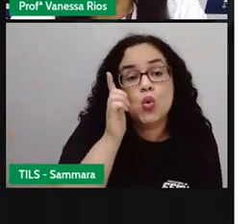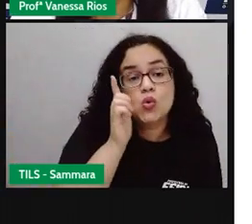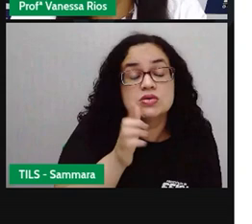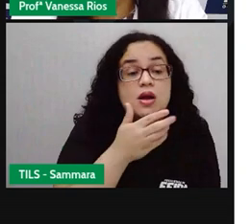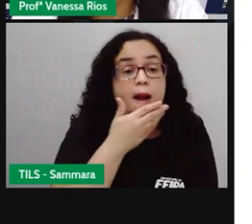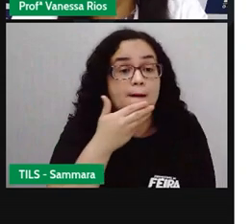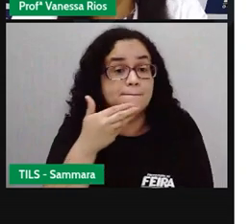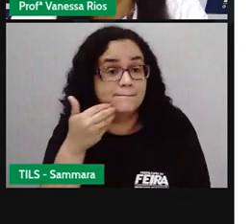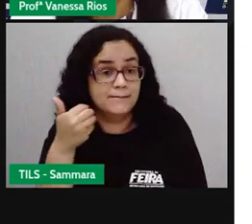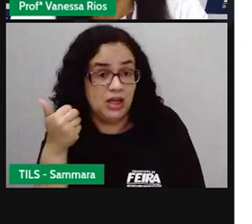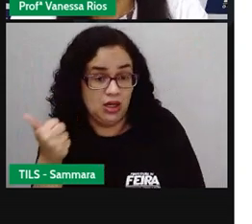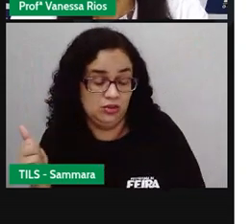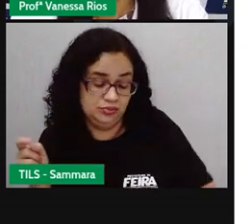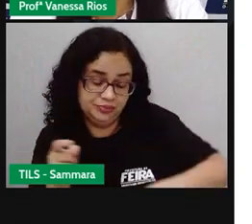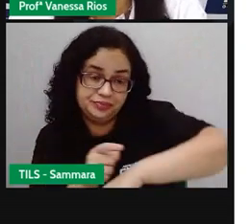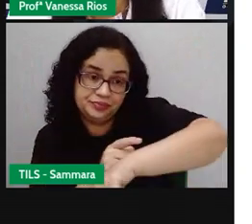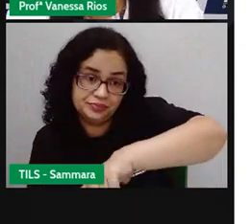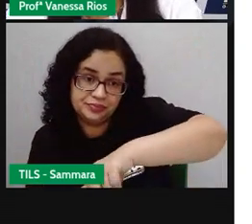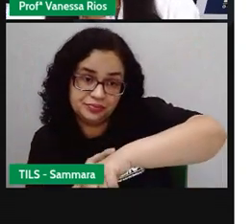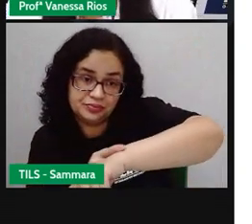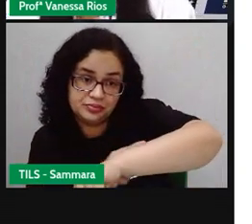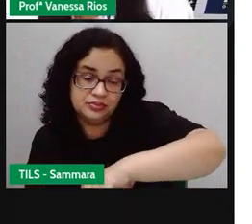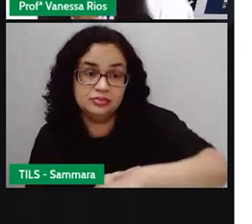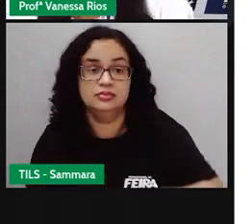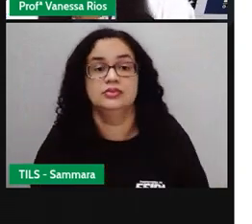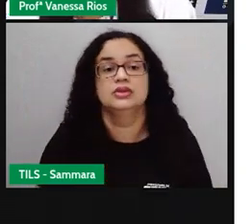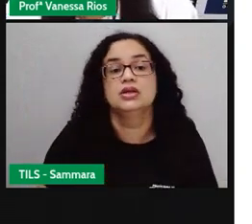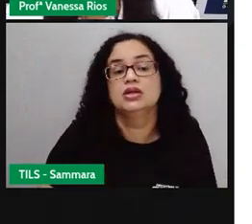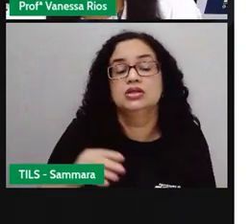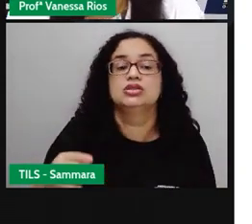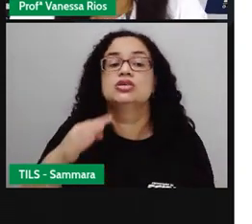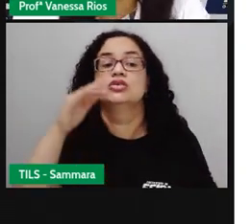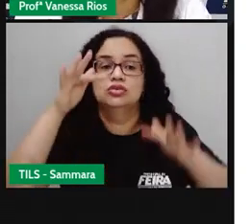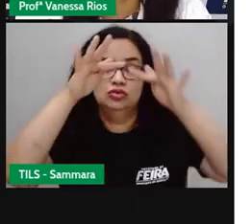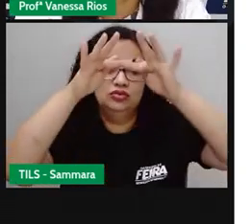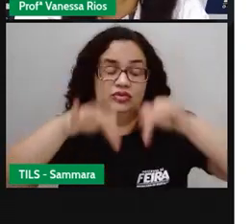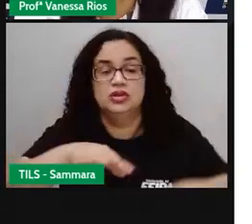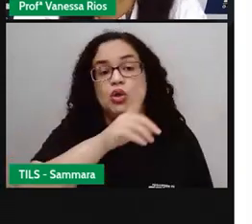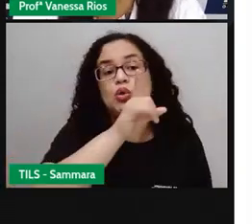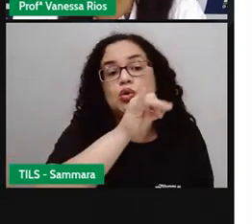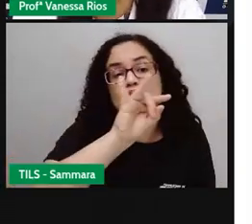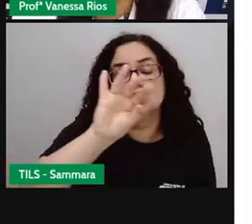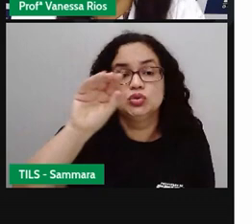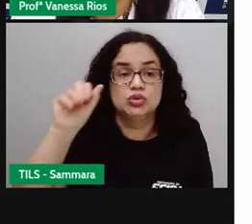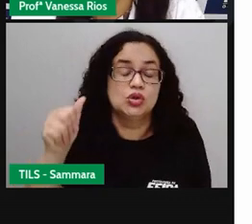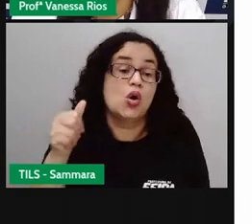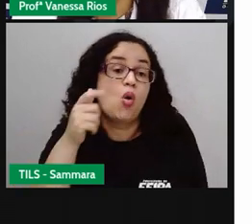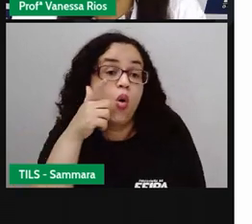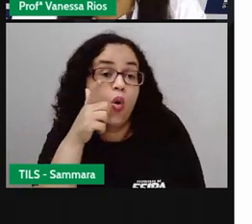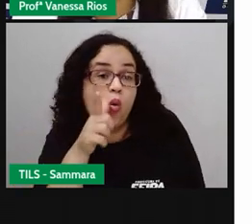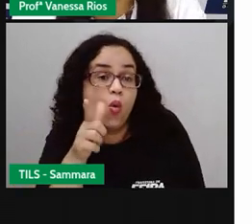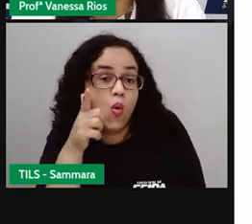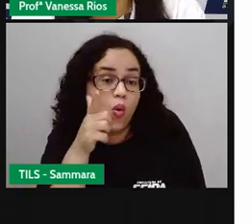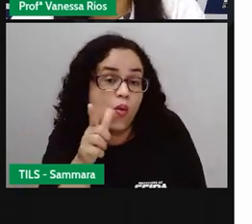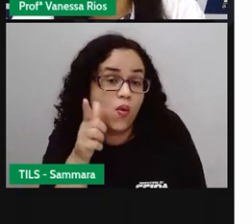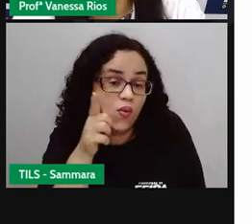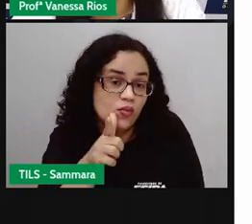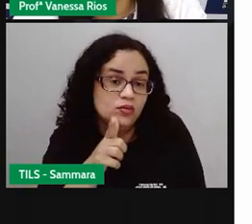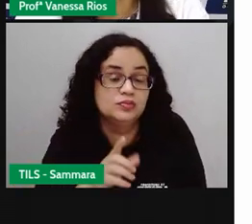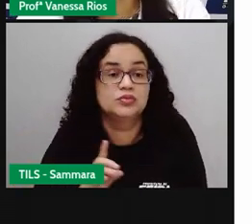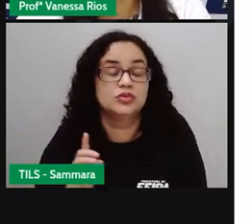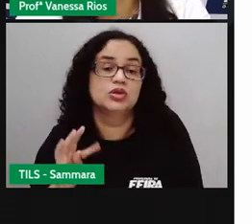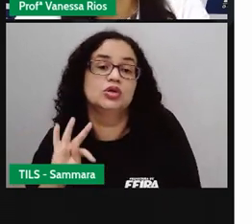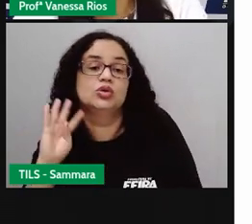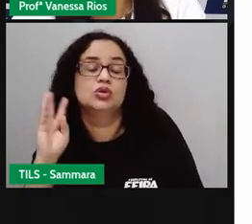melhor o nosso tempo. Para que quando chegue no final do dia, gente consiga ter ali feito, ter desempenhado